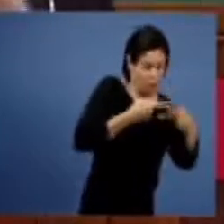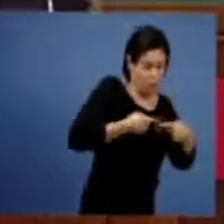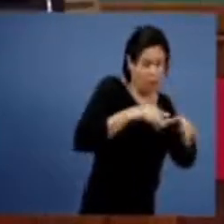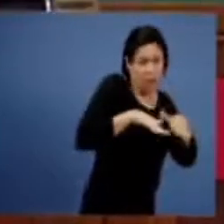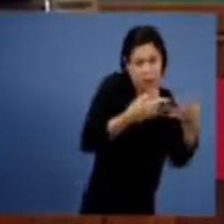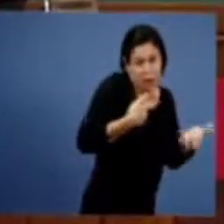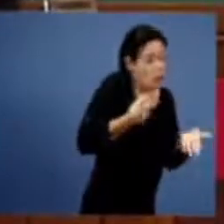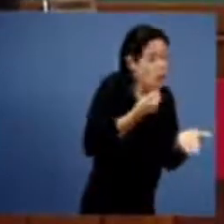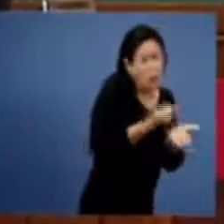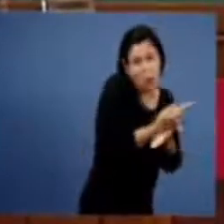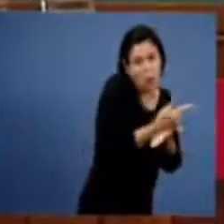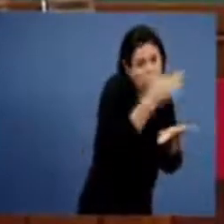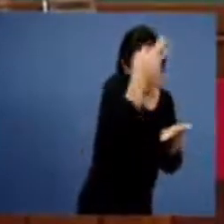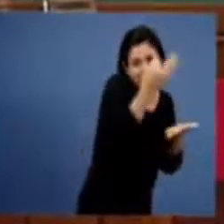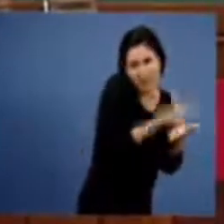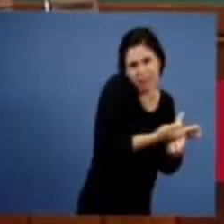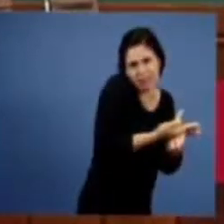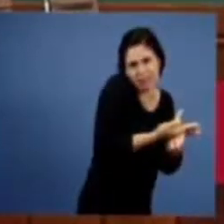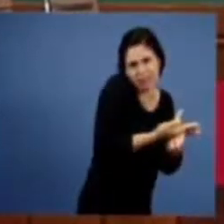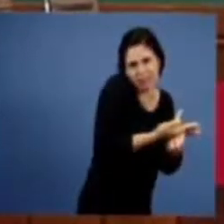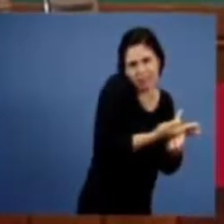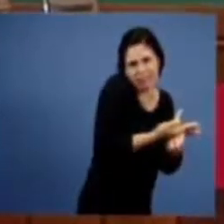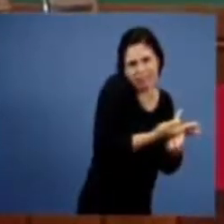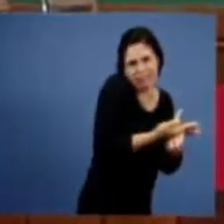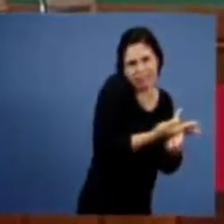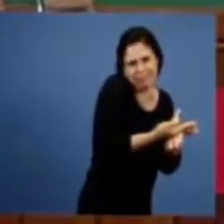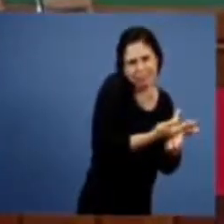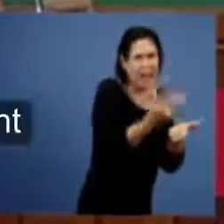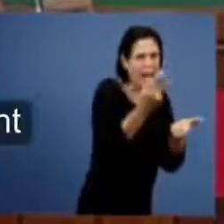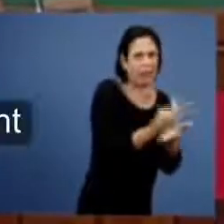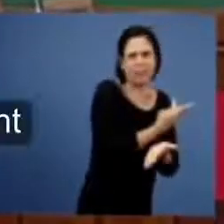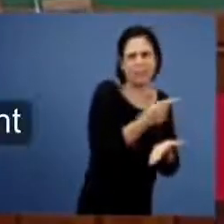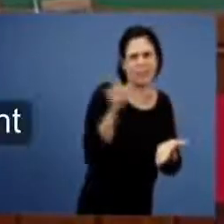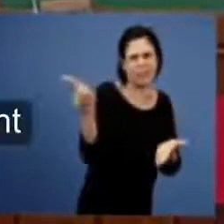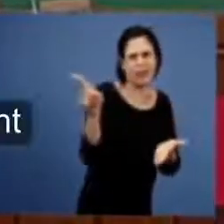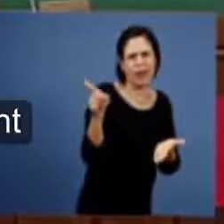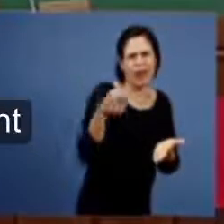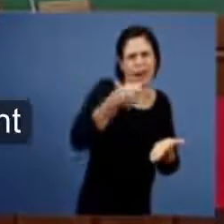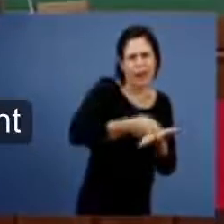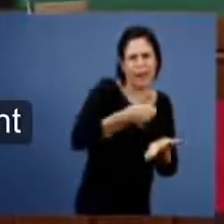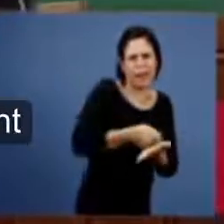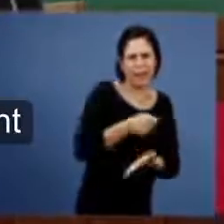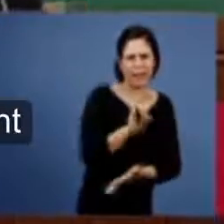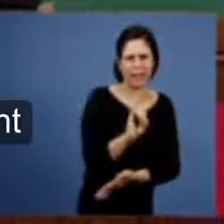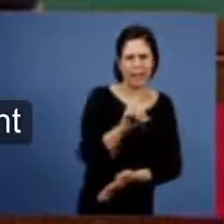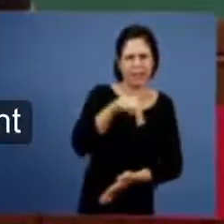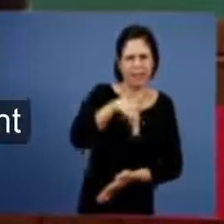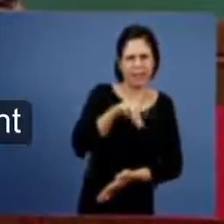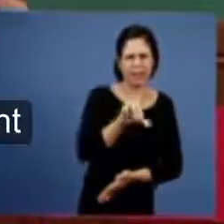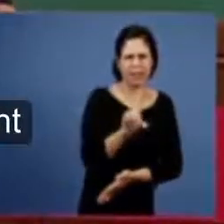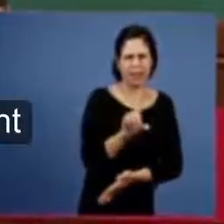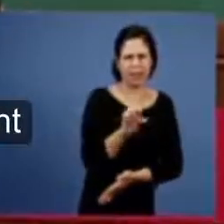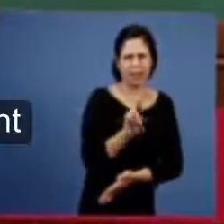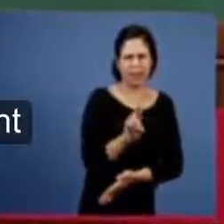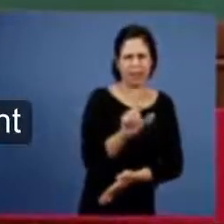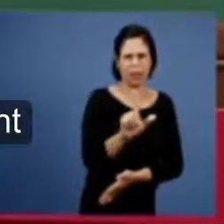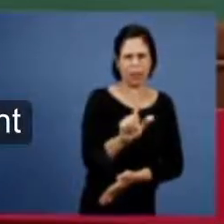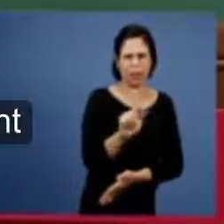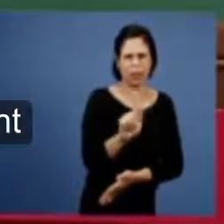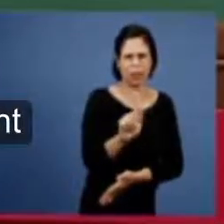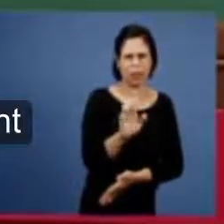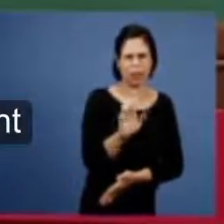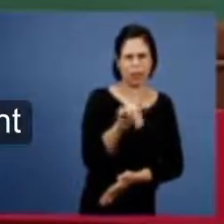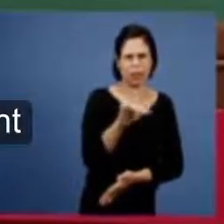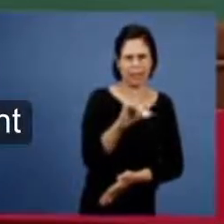a fé e foi isso que aconteceu com as indulgências não é verdade? então Lutero se levantou porque